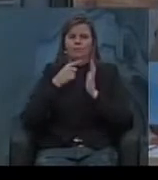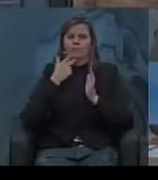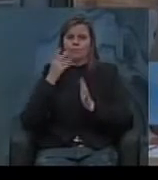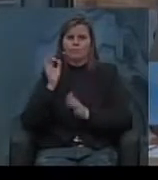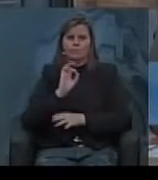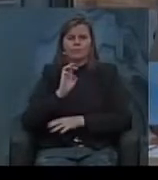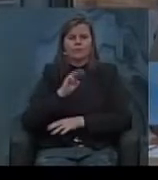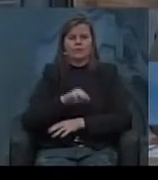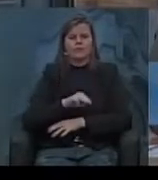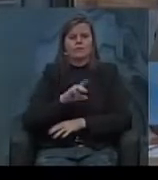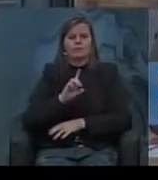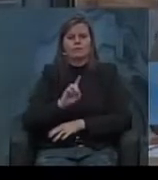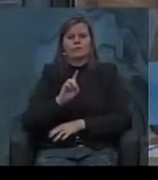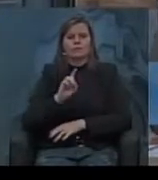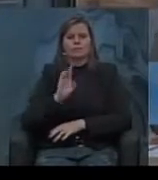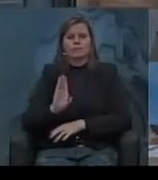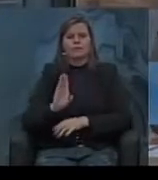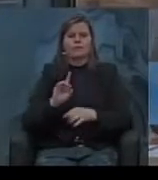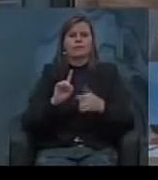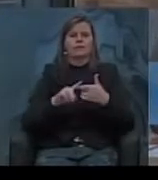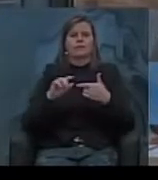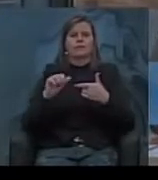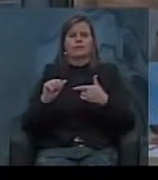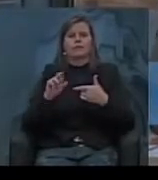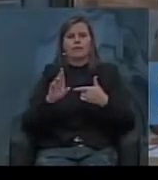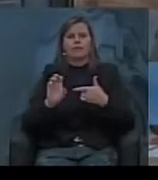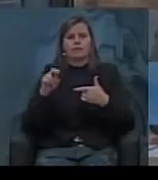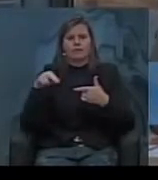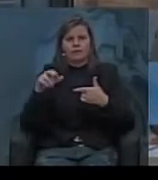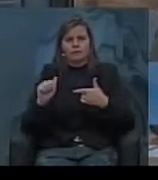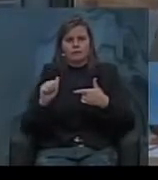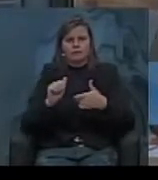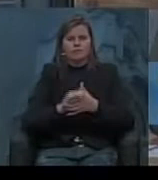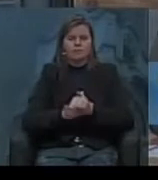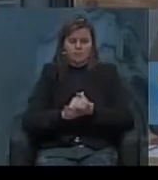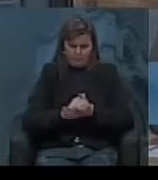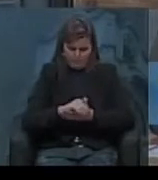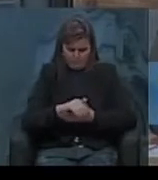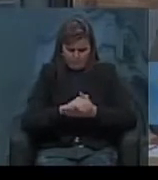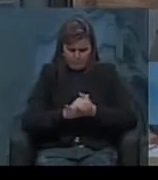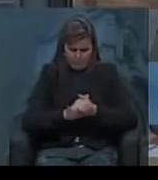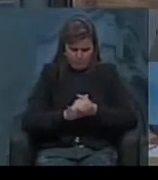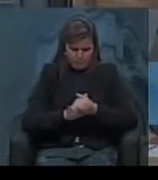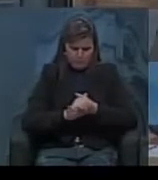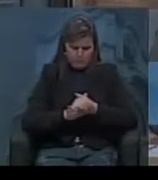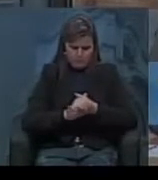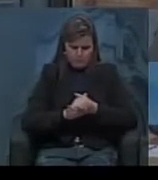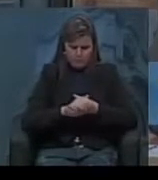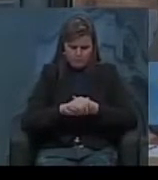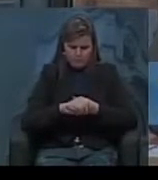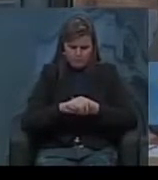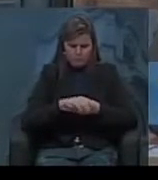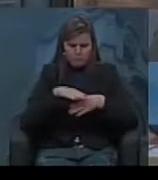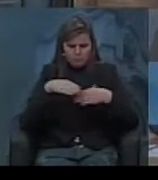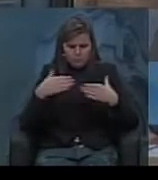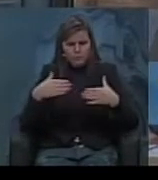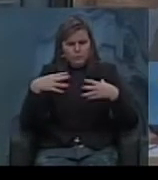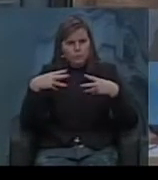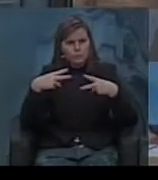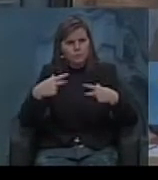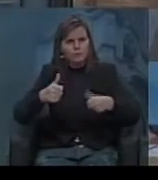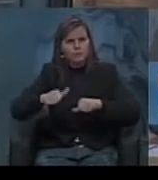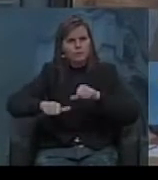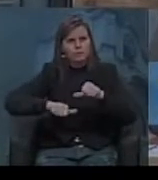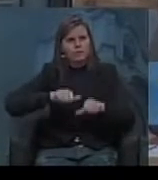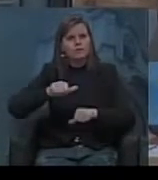do MDB, Arena, depois da mudança da Arena para alguns outros partidos do MDB e tal, o que eu poderia falar. Mas essas mudanças